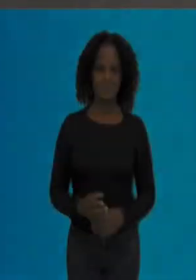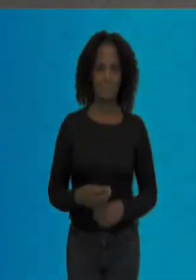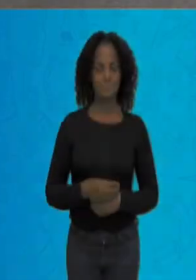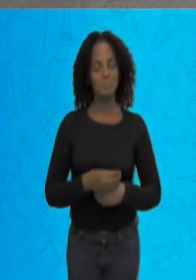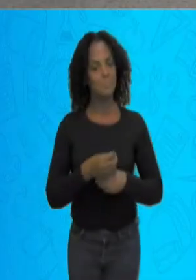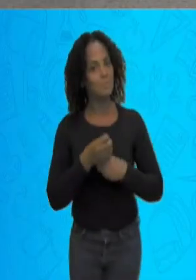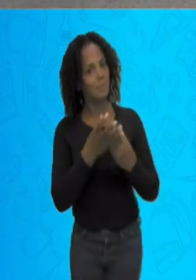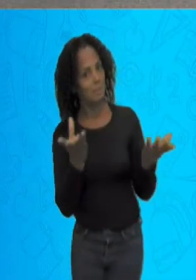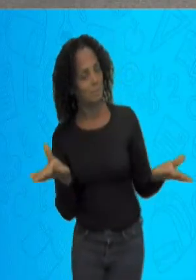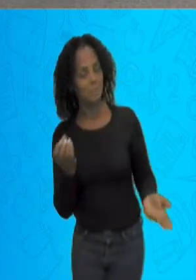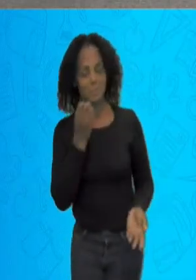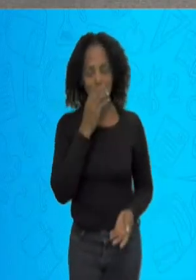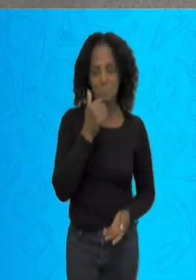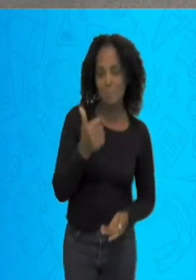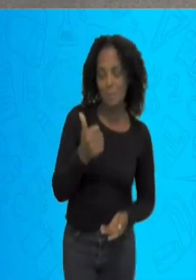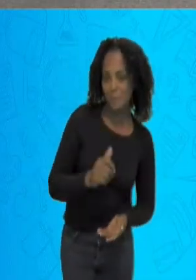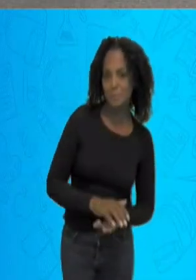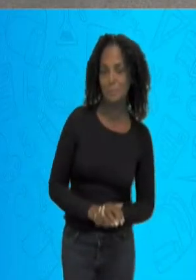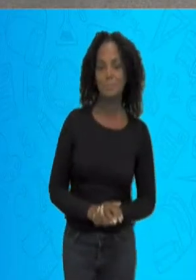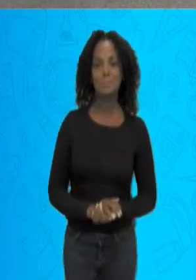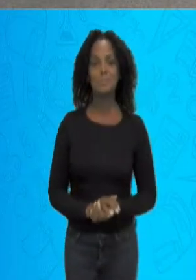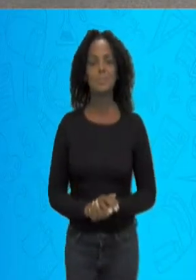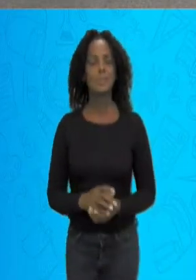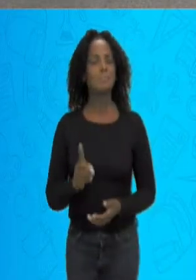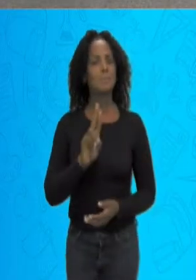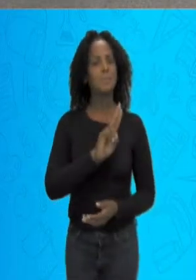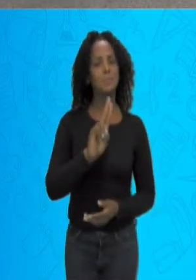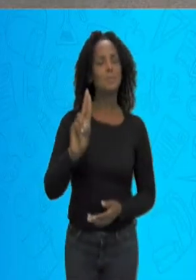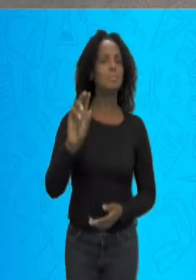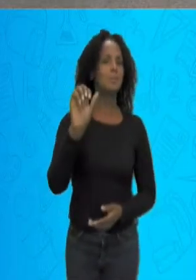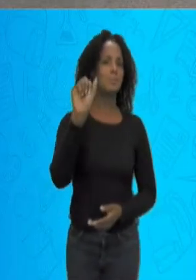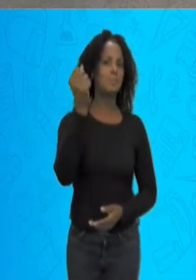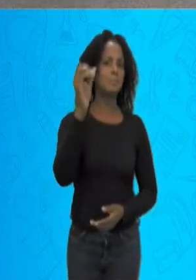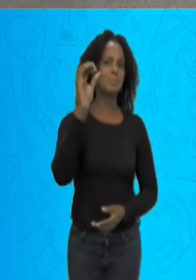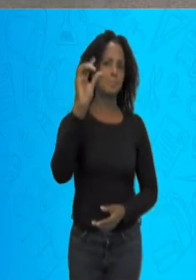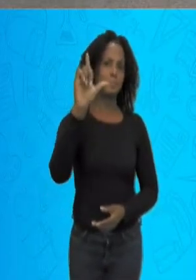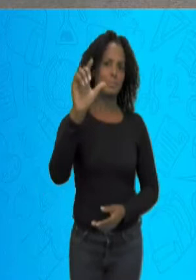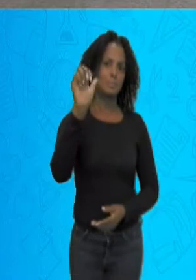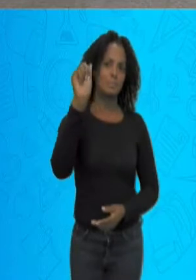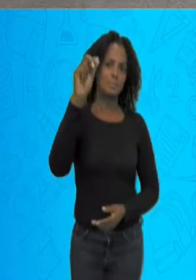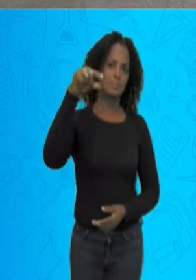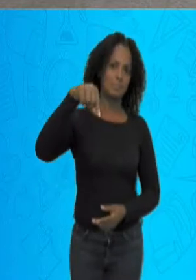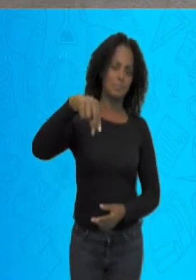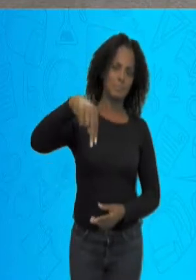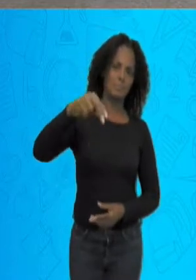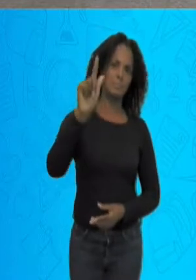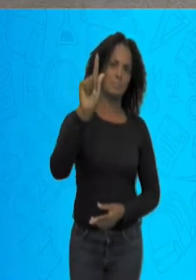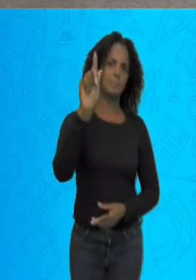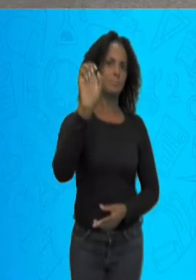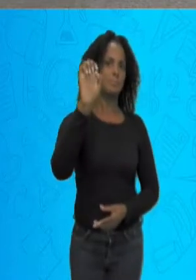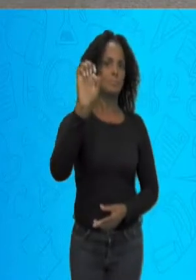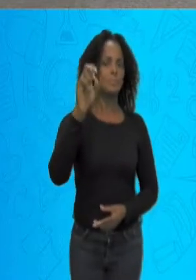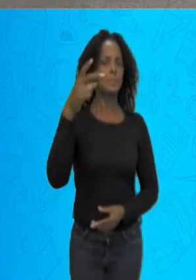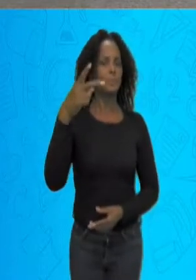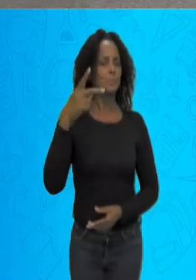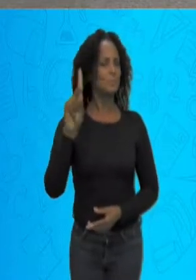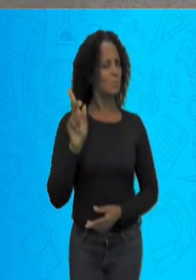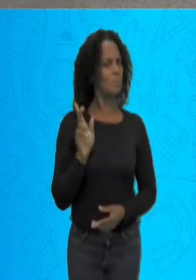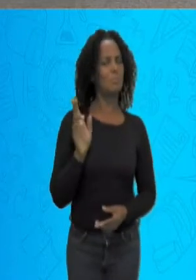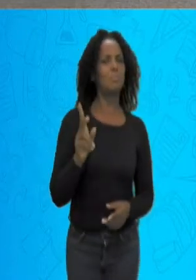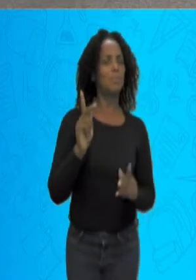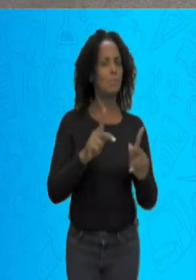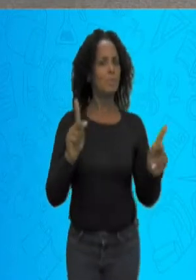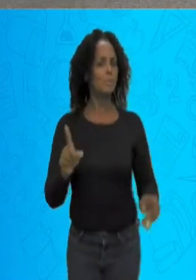Olá, tudo bem com vocês? Meu nome é Solange Borborema, sou professora do primeiro ano do ensino